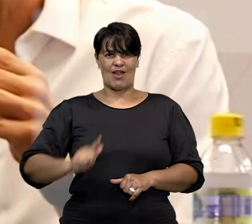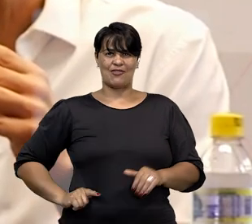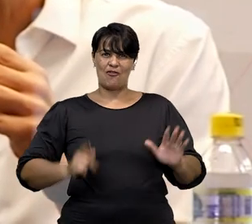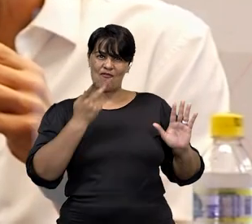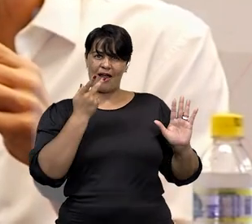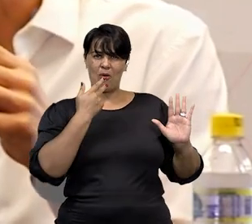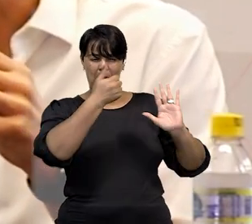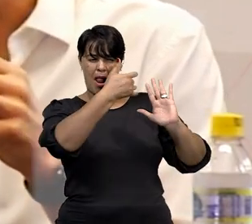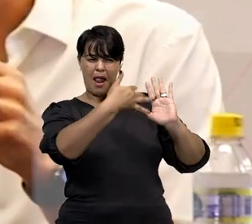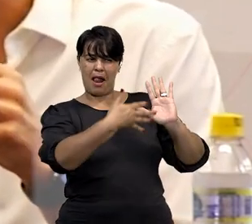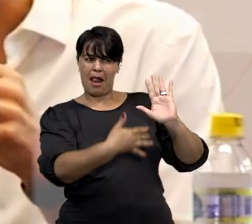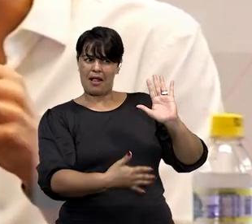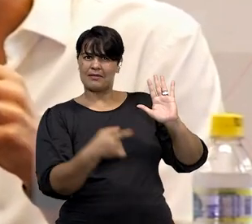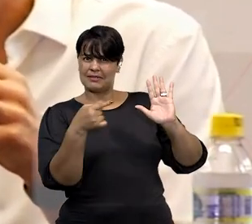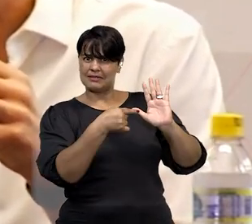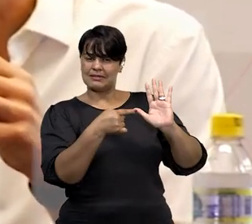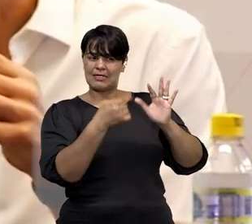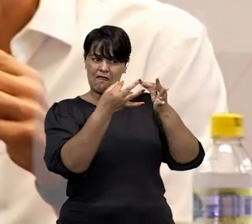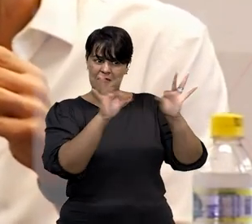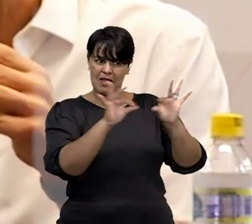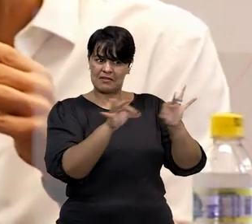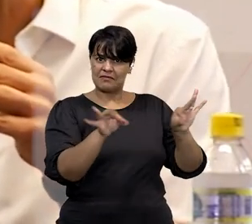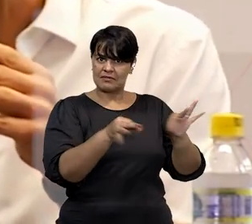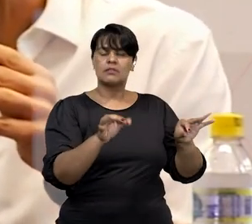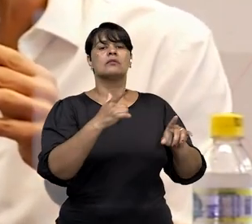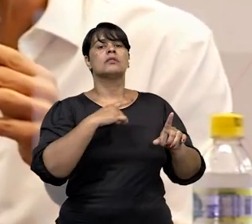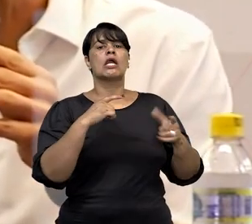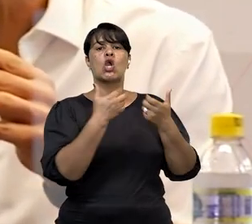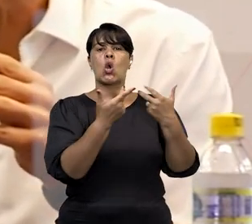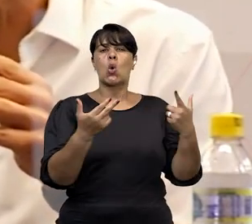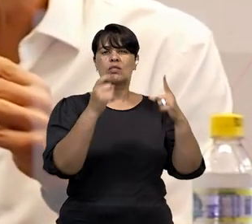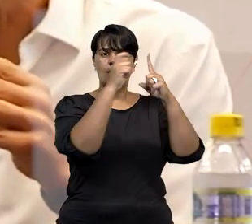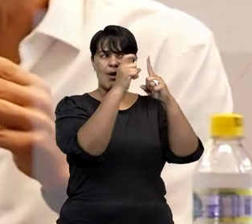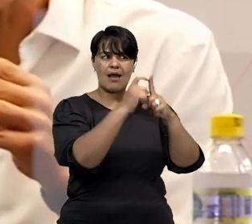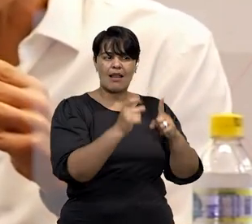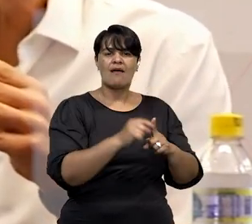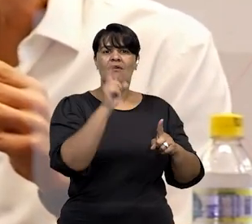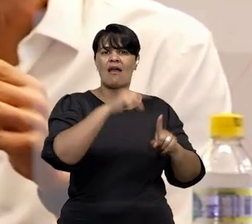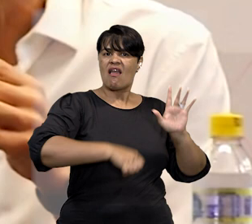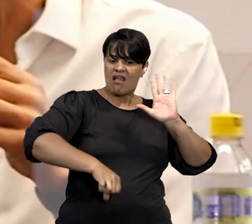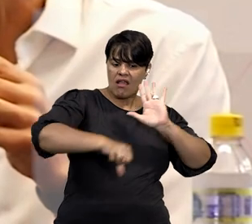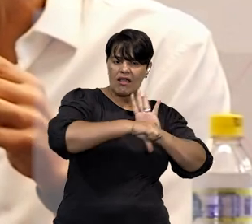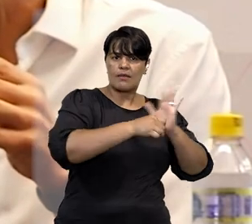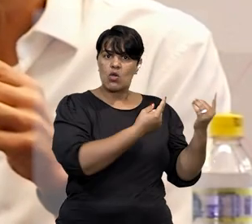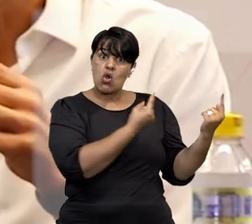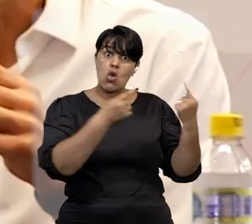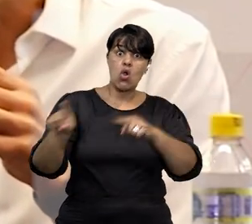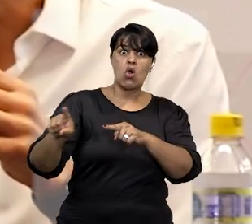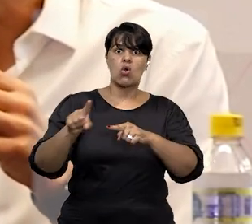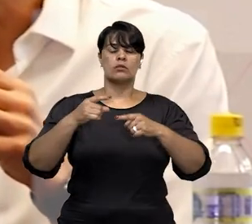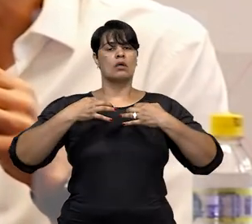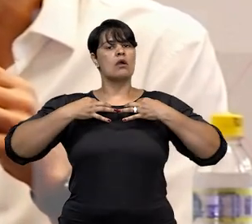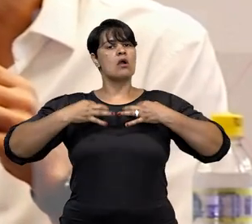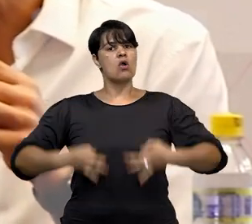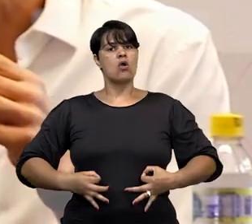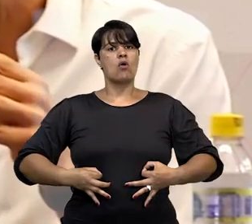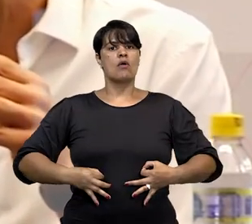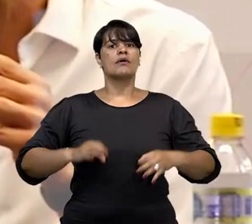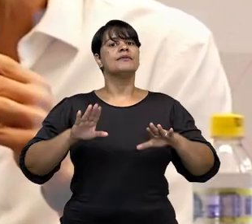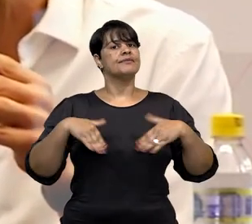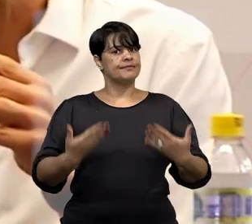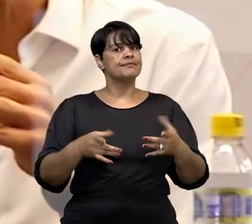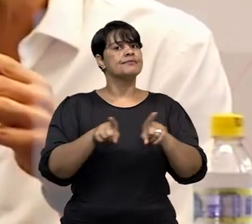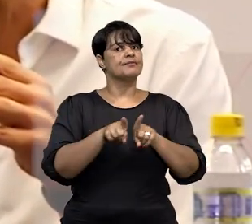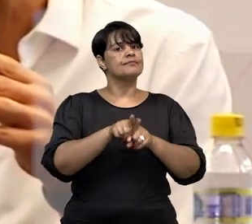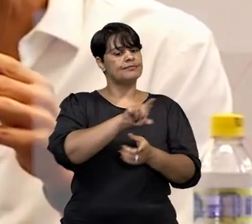Minas Gerais, há elementos tipificadores de crime contra a honra dos interpelantes, bem como diversas